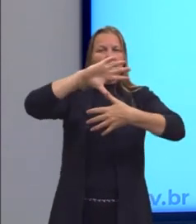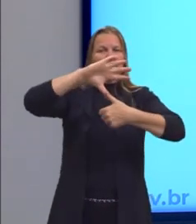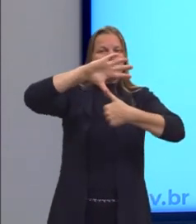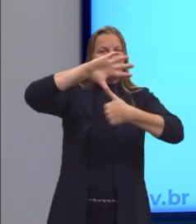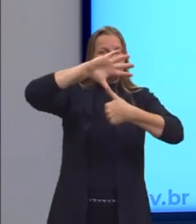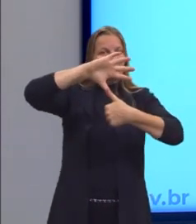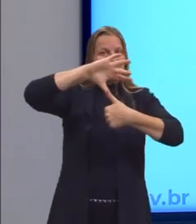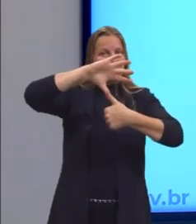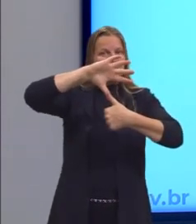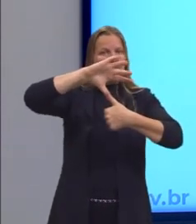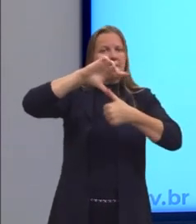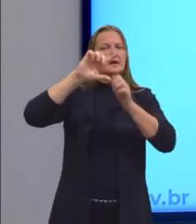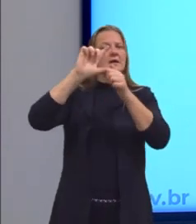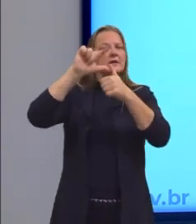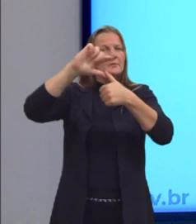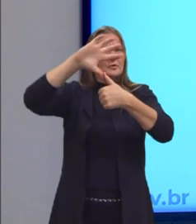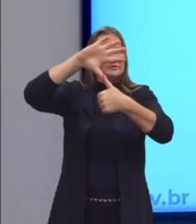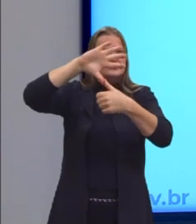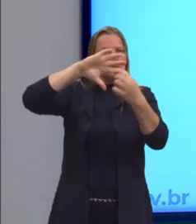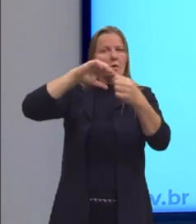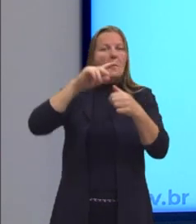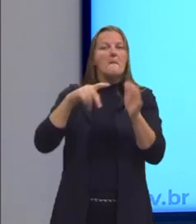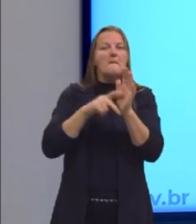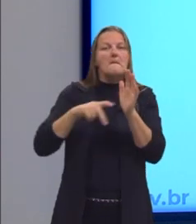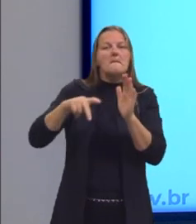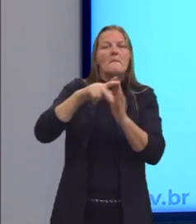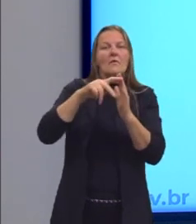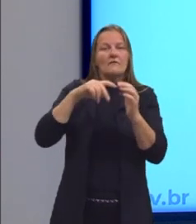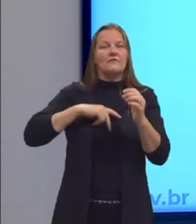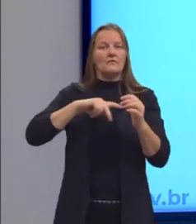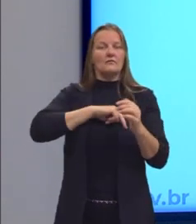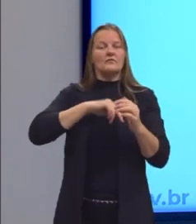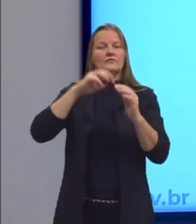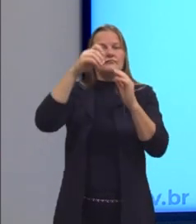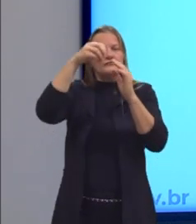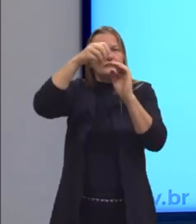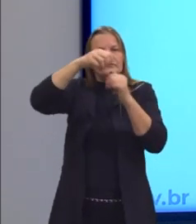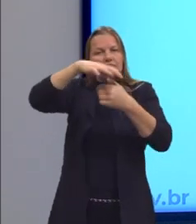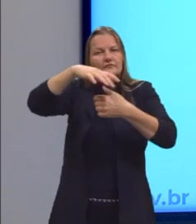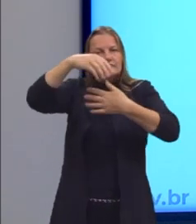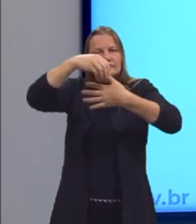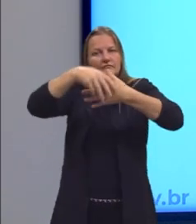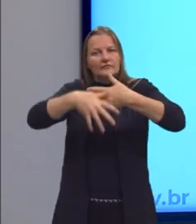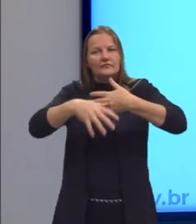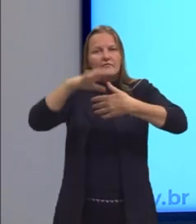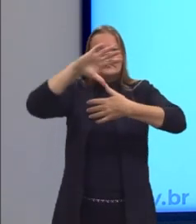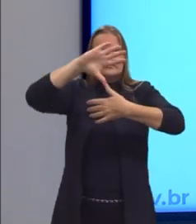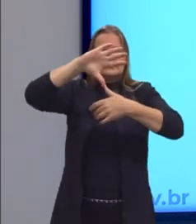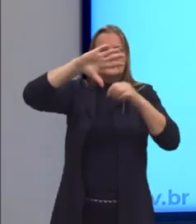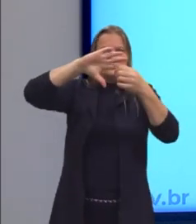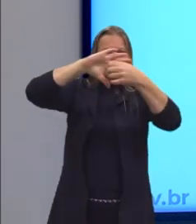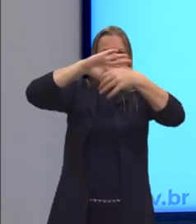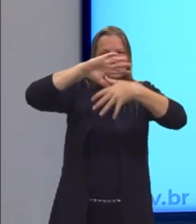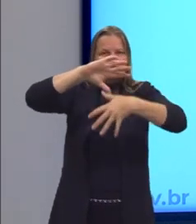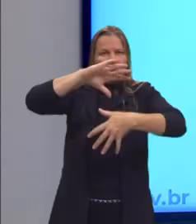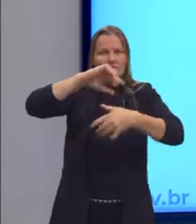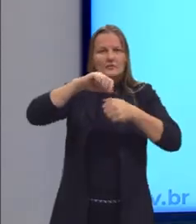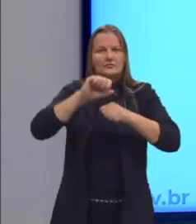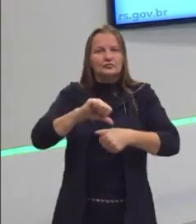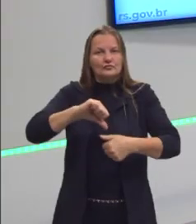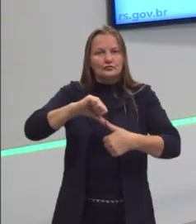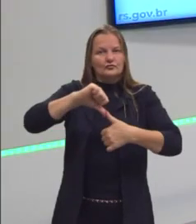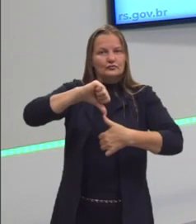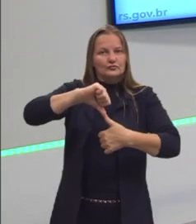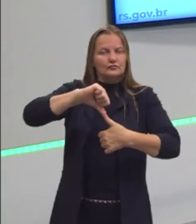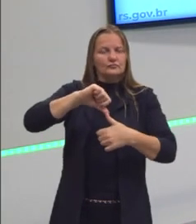Norte e, pouco a pouco, esses povos teriam descido para a América do Sul. E ele também está muito baseado numa